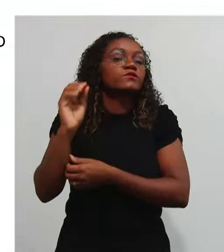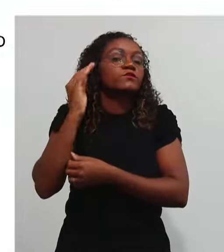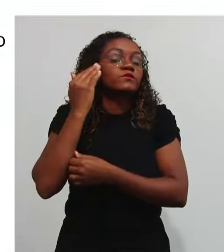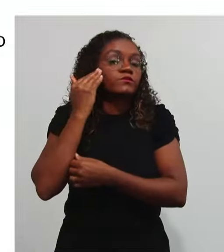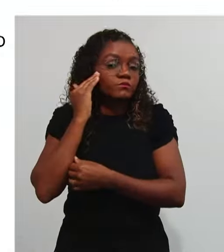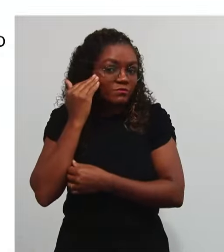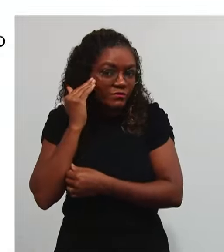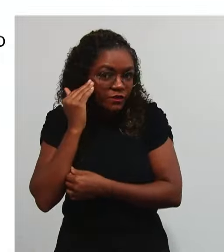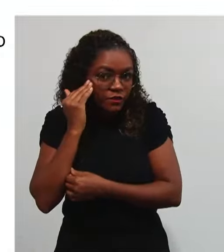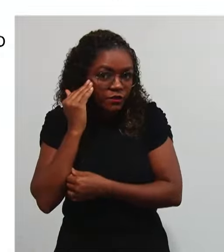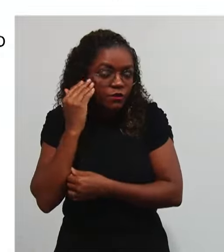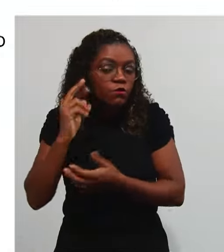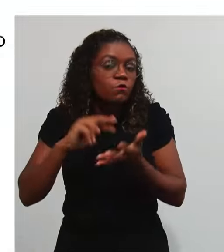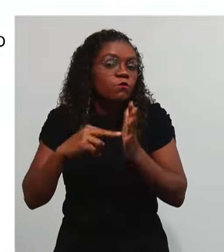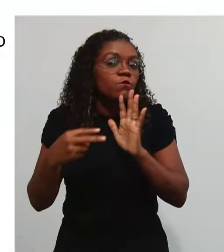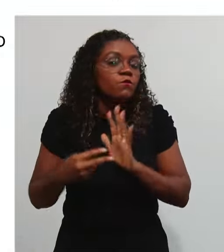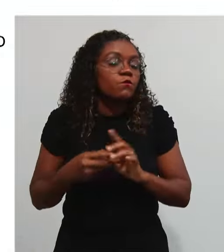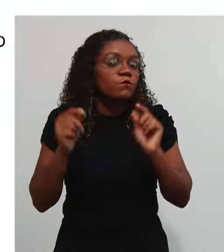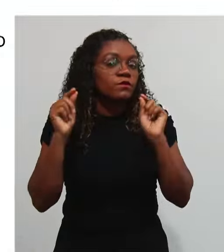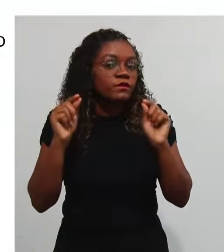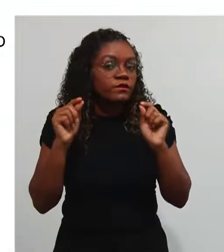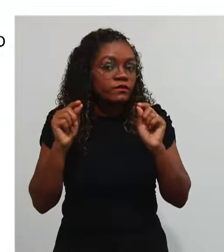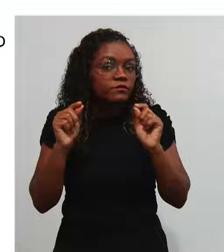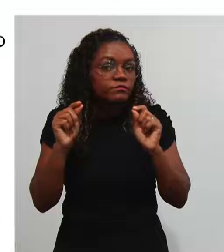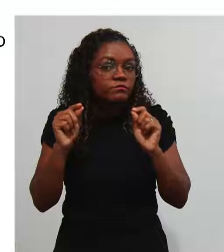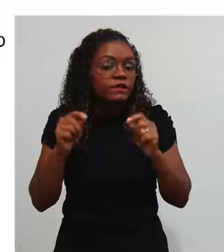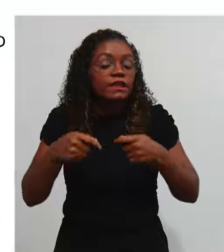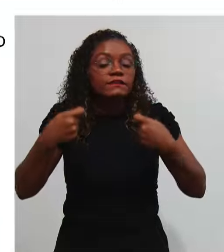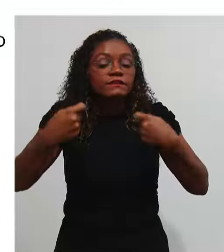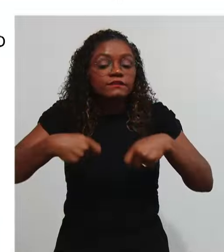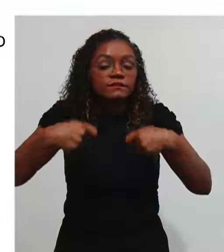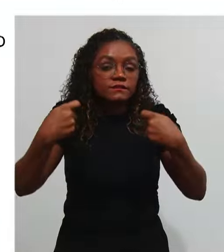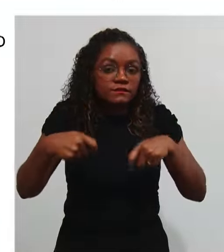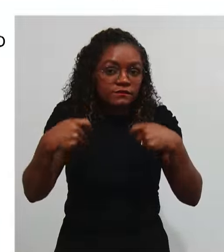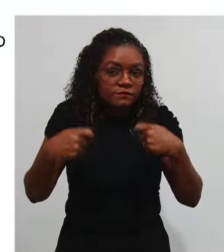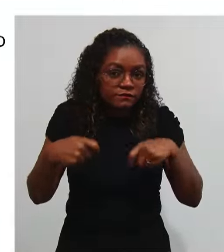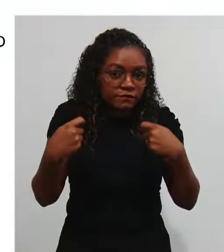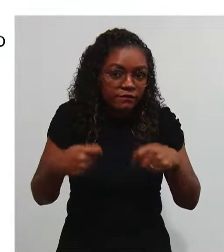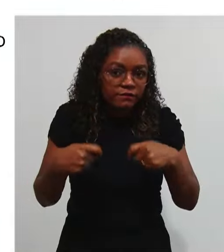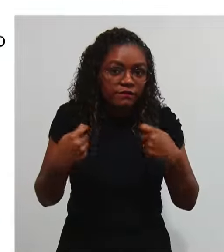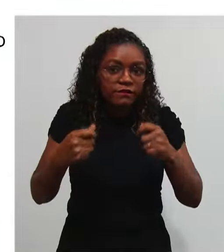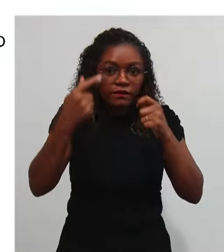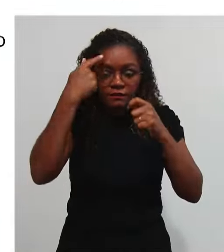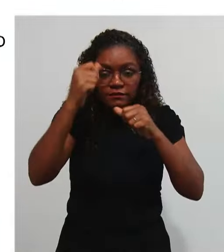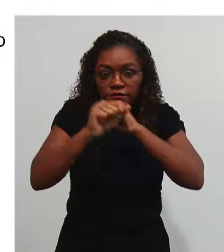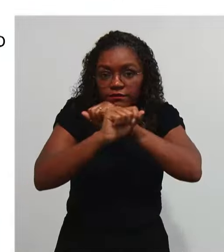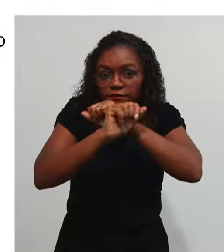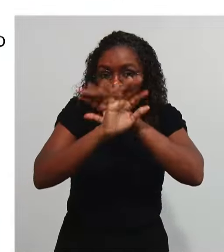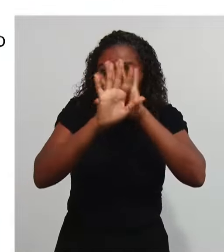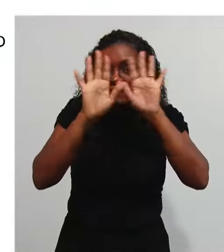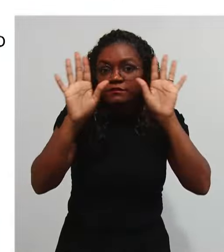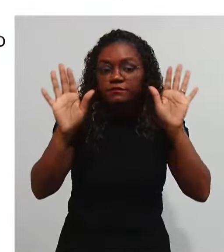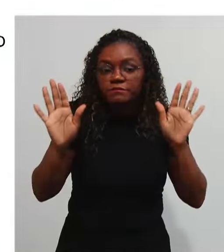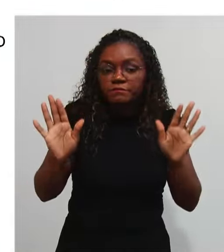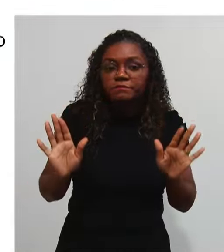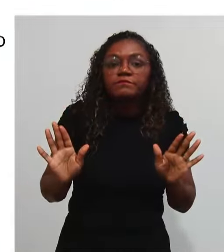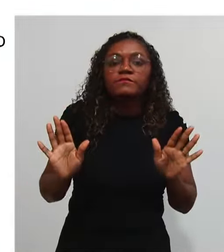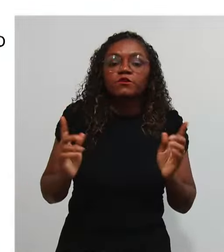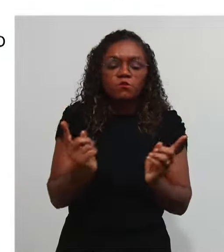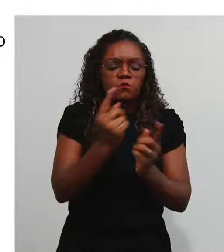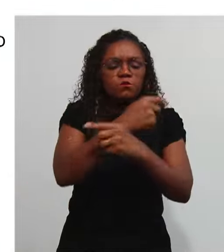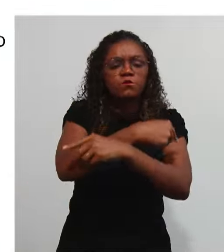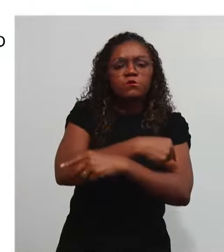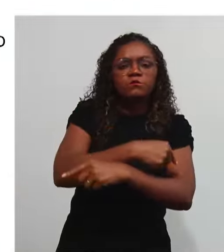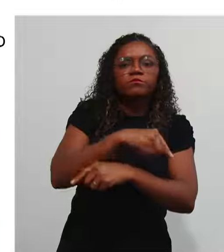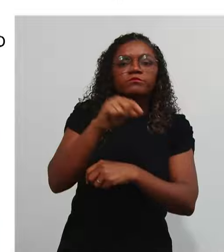Aqui Cabe Enaltecer A necessidade De esclarecer Aqui O que é Contrapartida